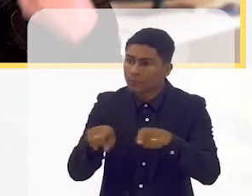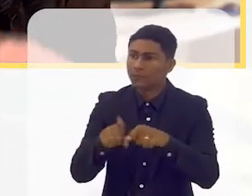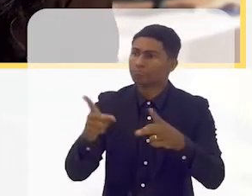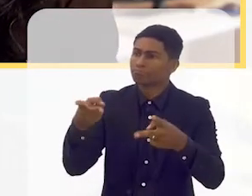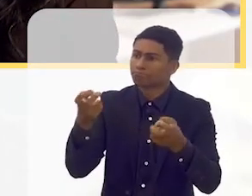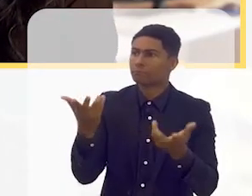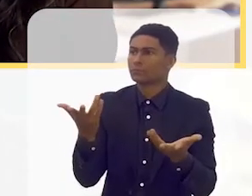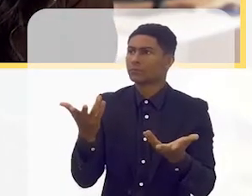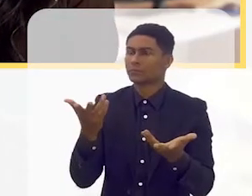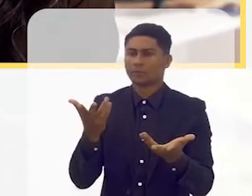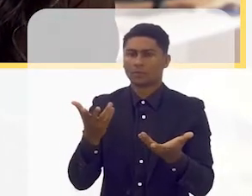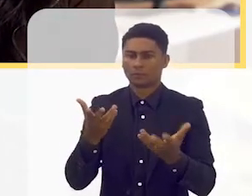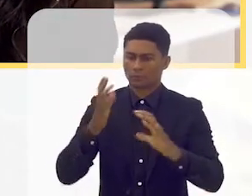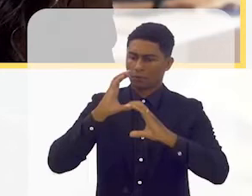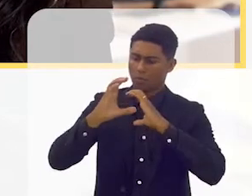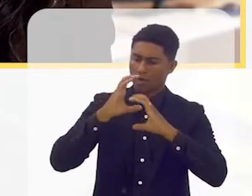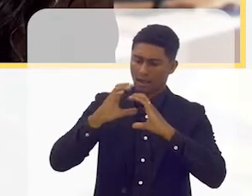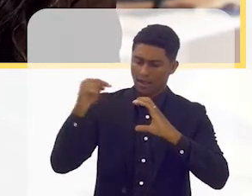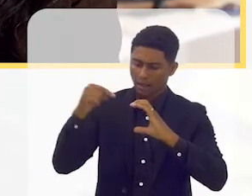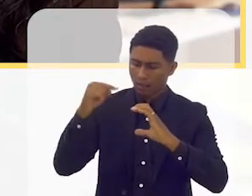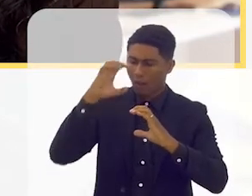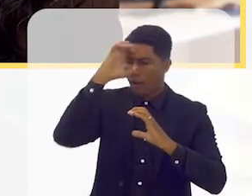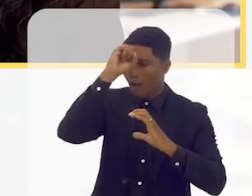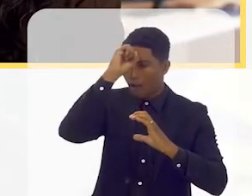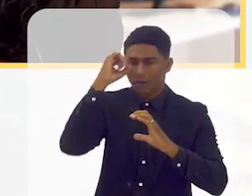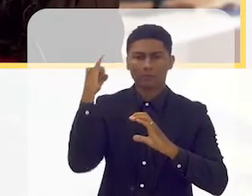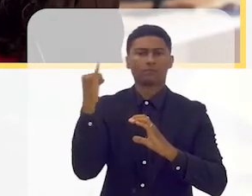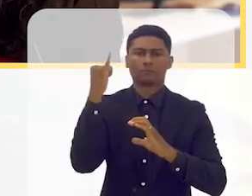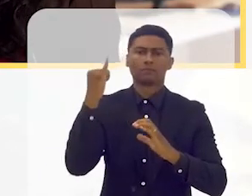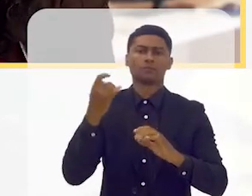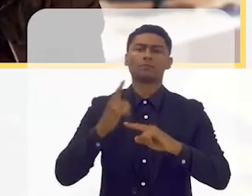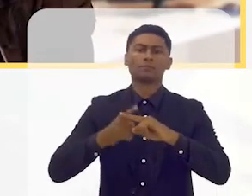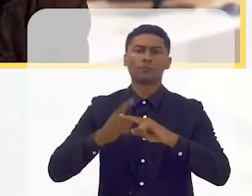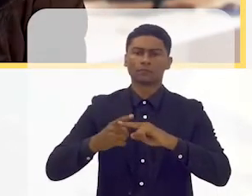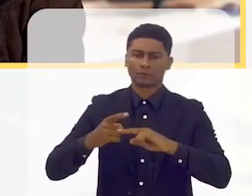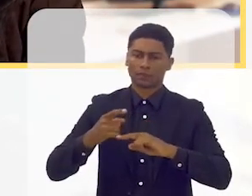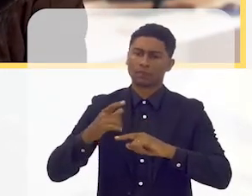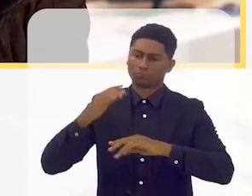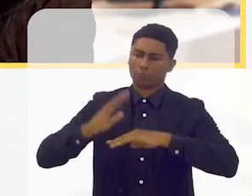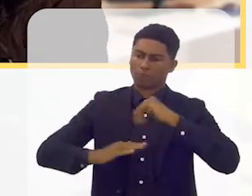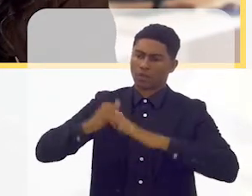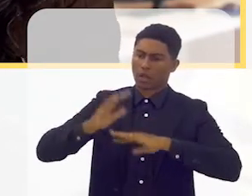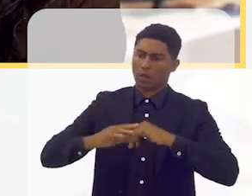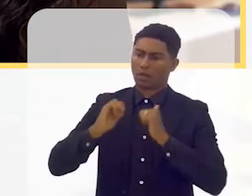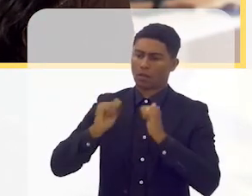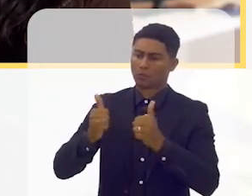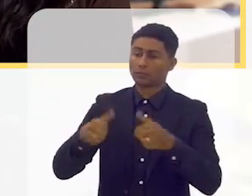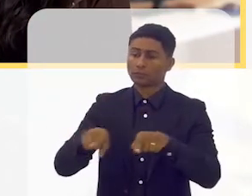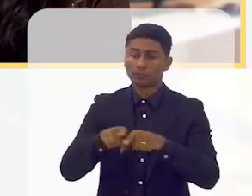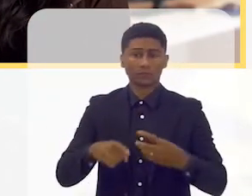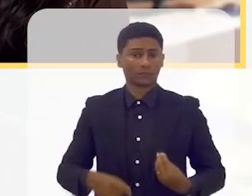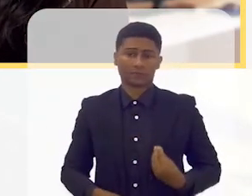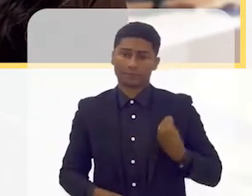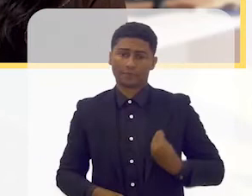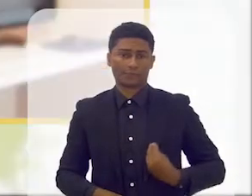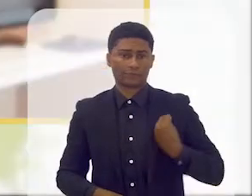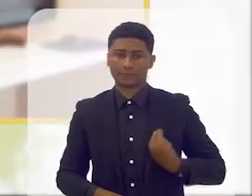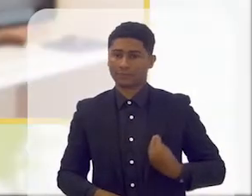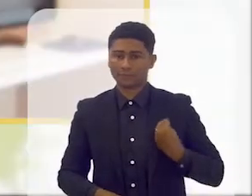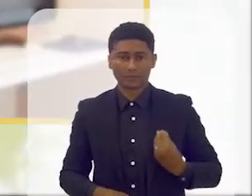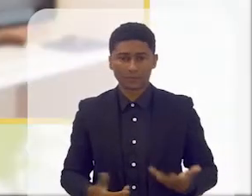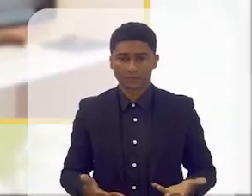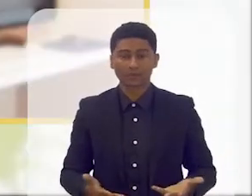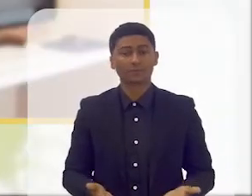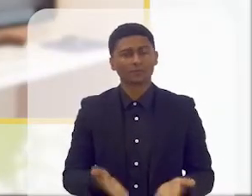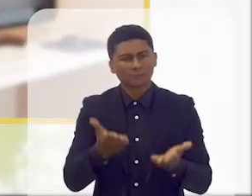aprender a se comunicar é muito importante, não só profissionalmente, mas na vida. E